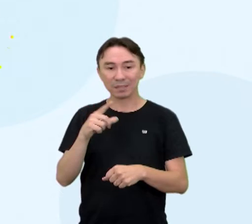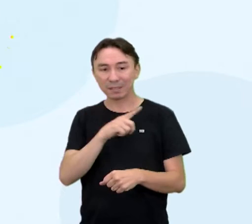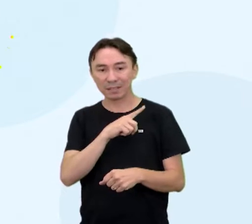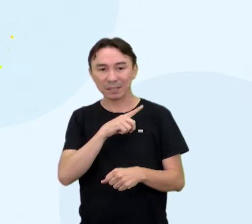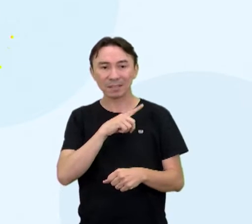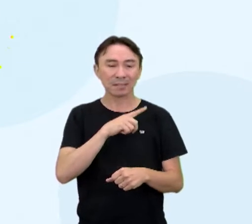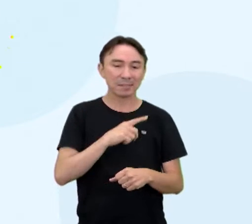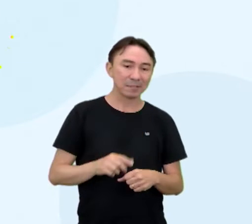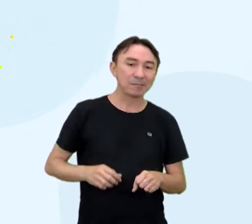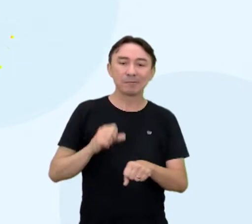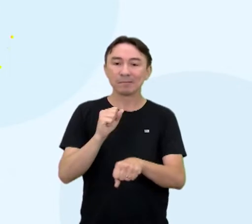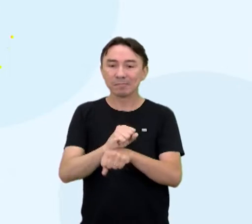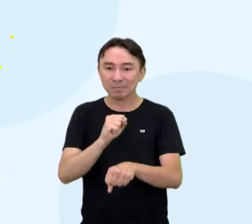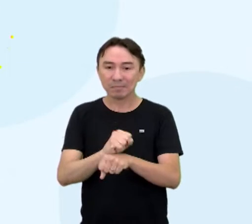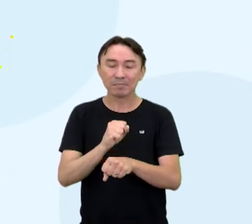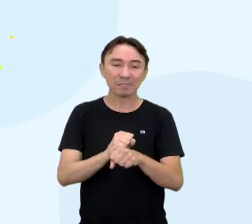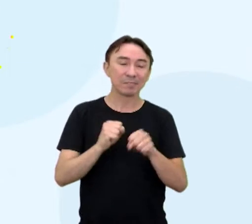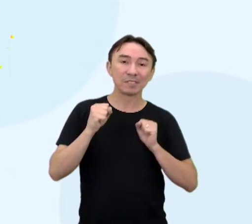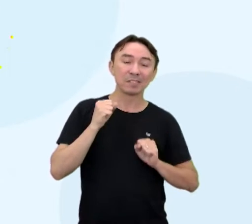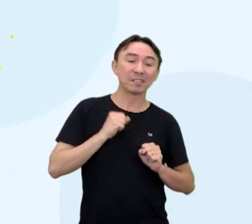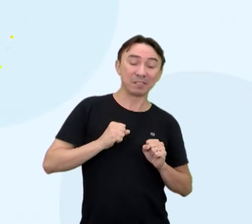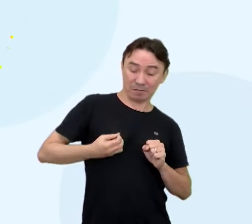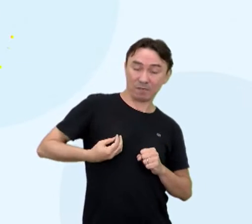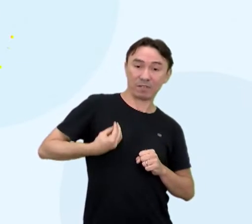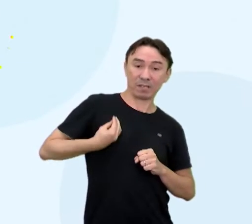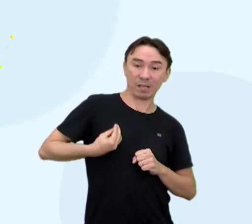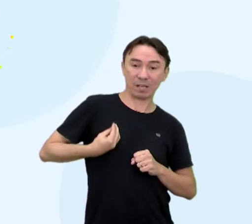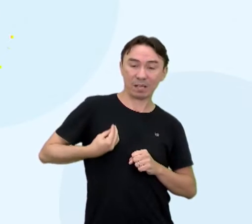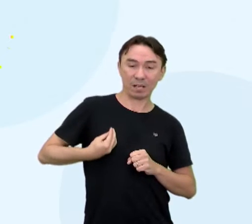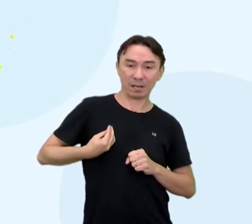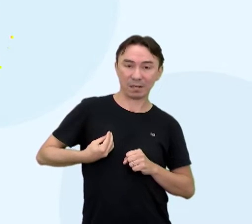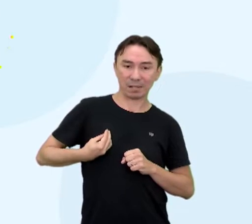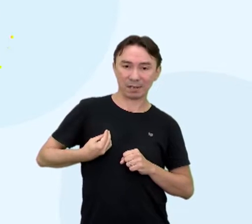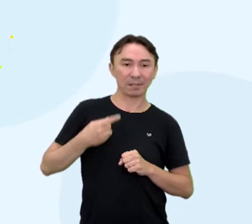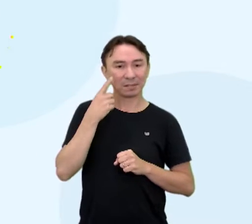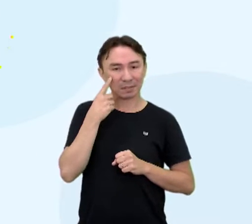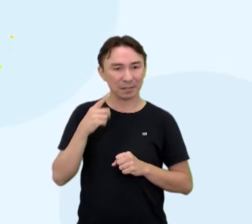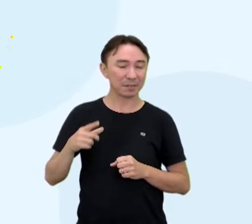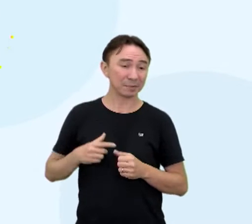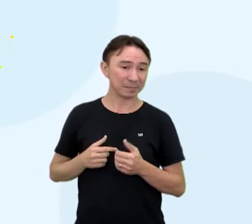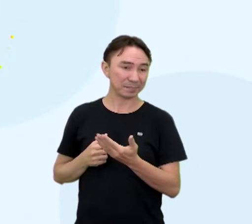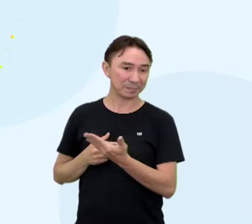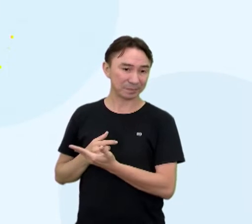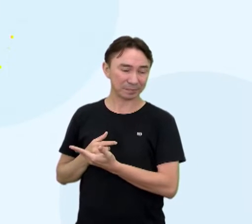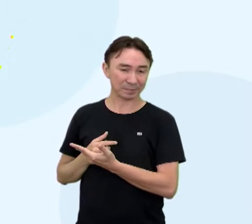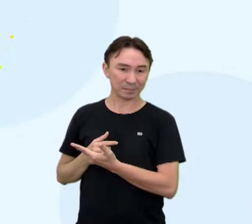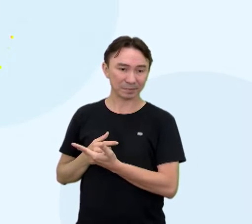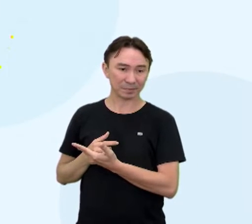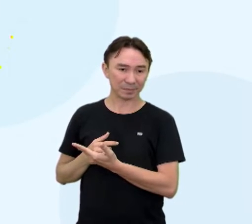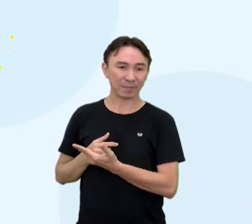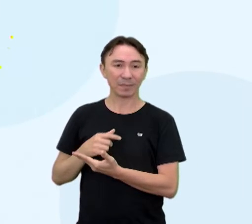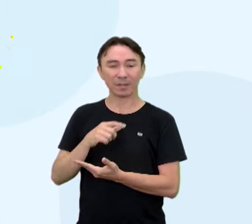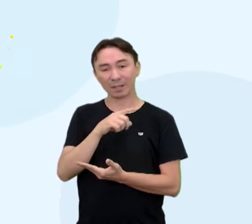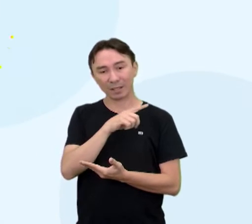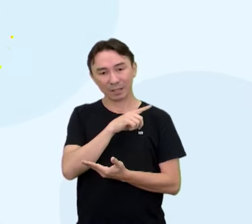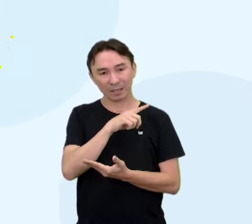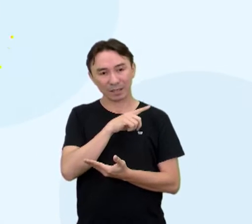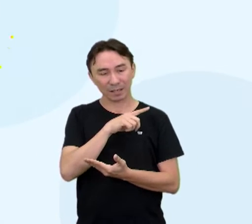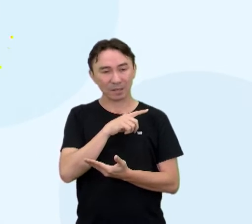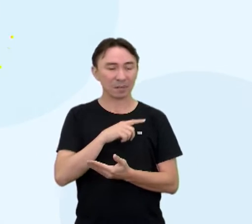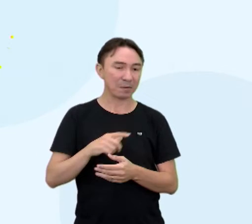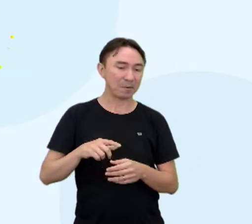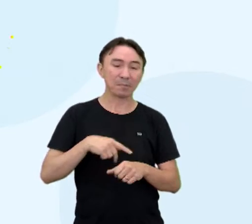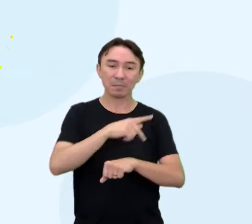dados de 2019, tá certo? Então nós temos lá na ponta, né, a porcentagem, países aí de